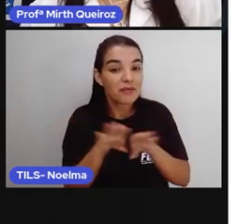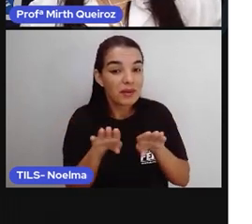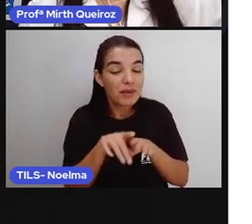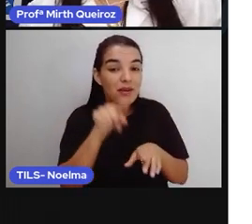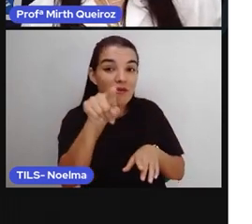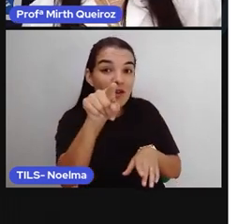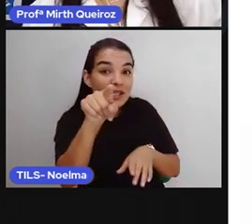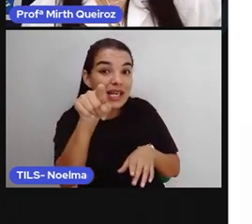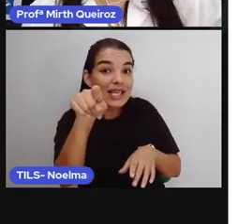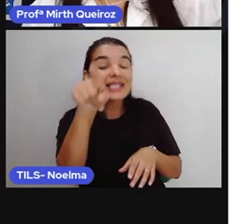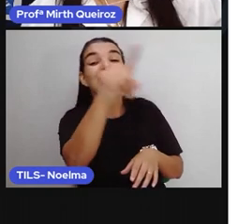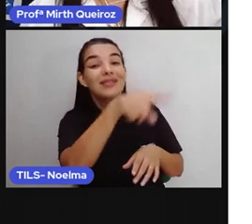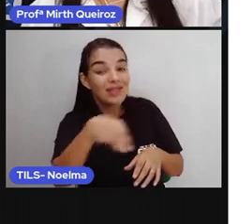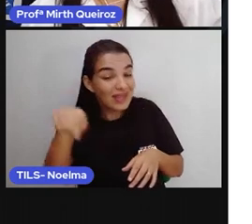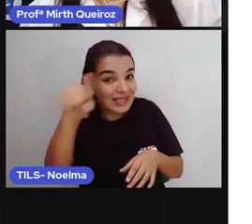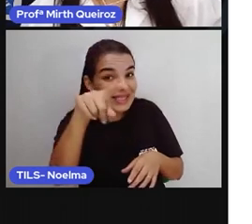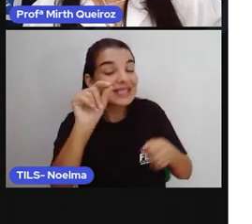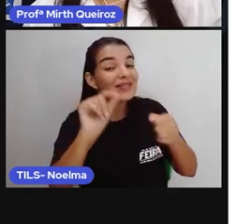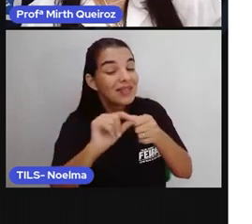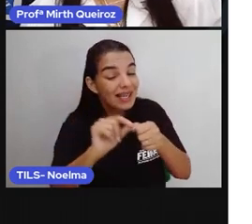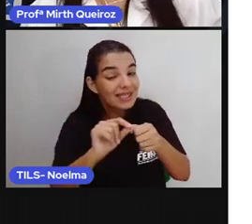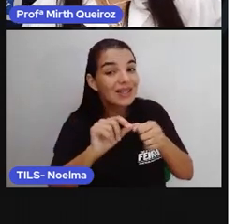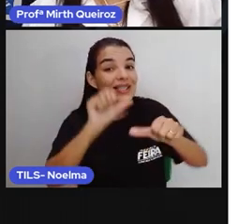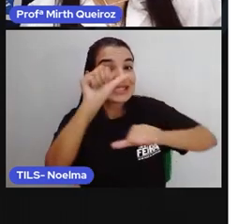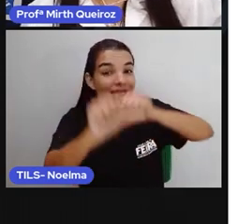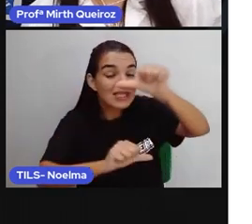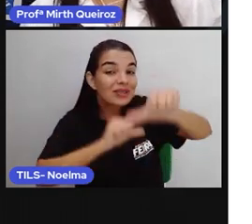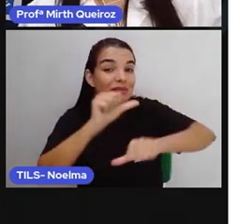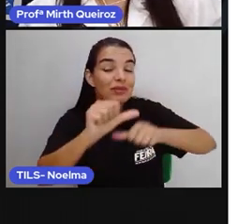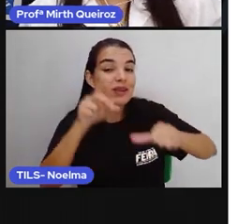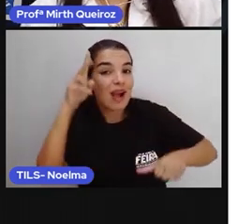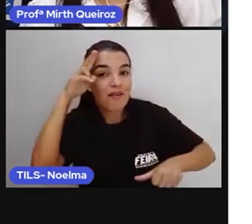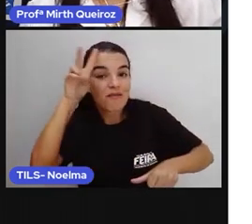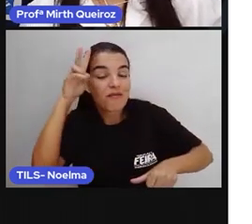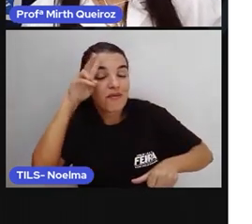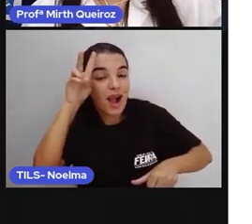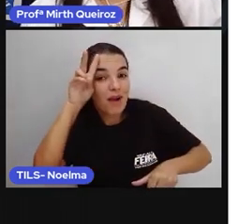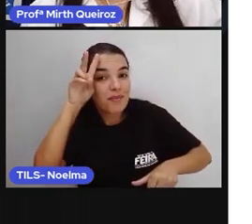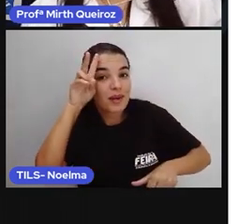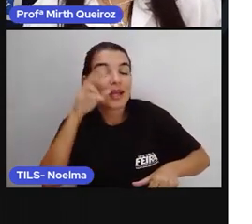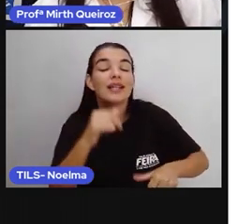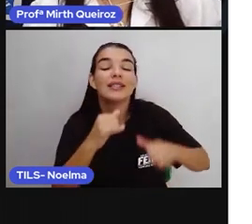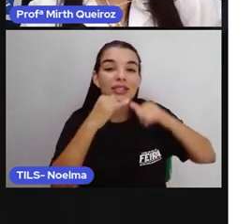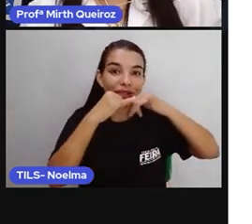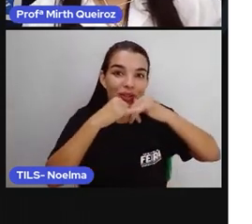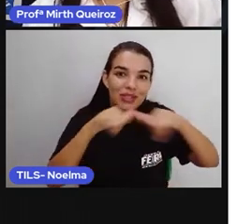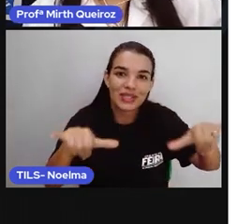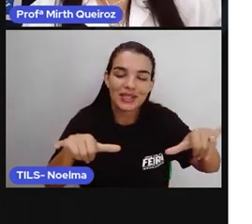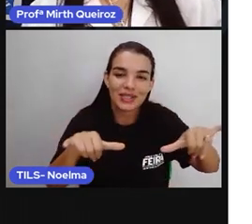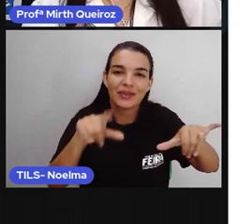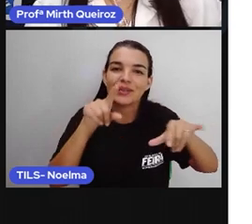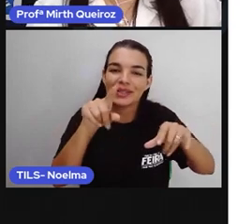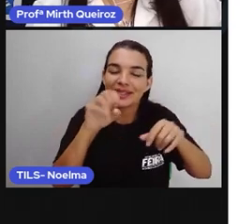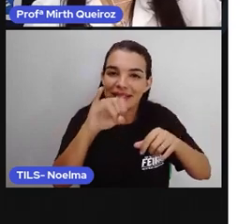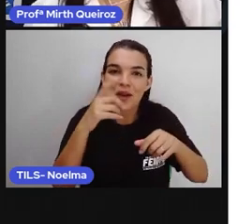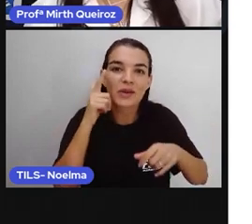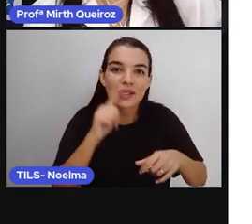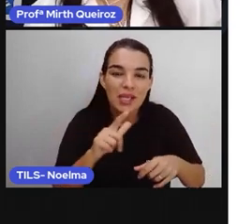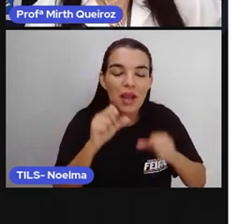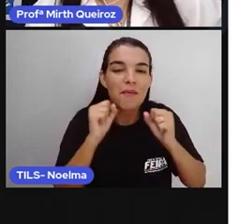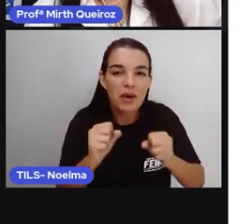uma fábula e transformar em notícia. Se vocês fizerem isso, escrevam aqui no chat, né? Como é que foi e tal. Ou